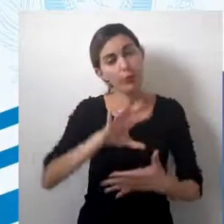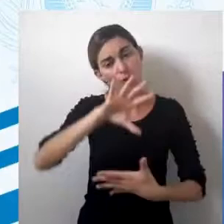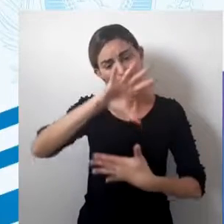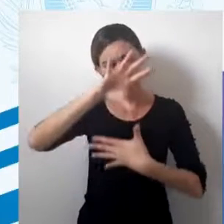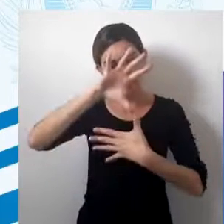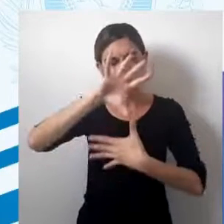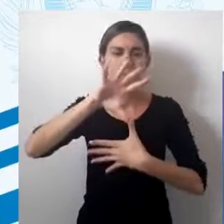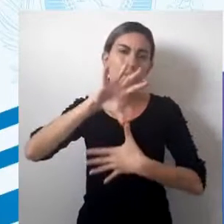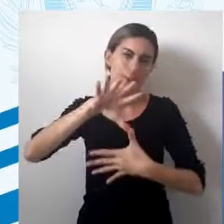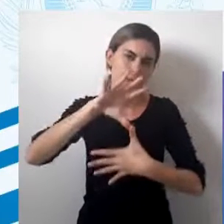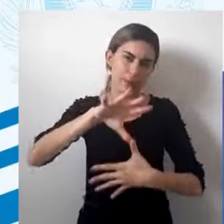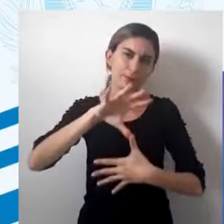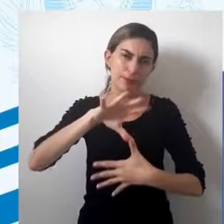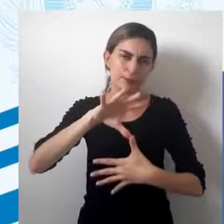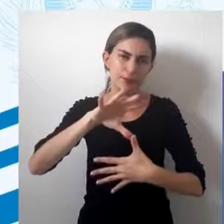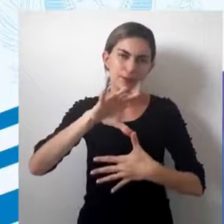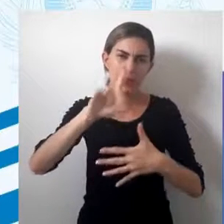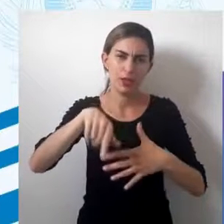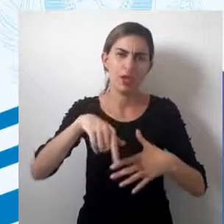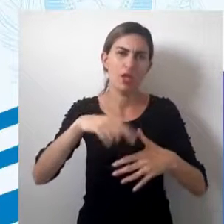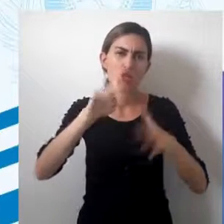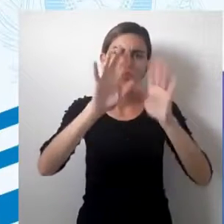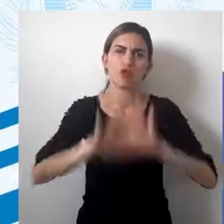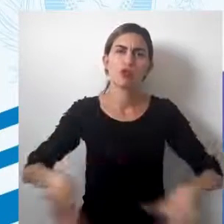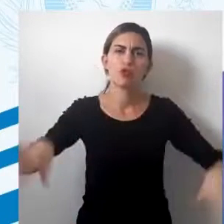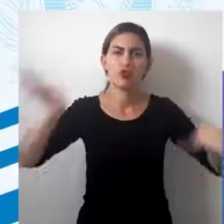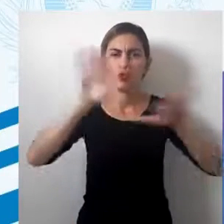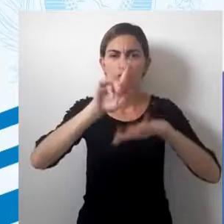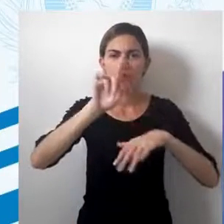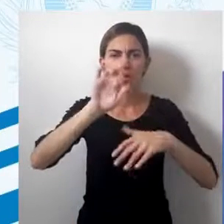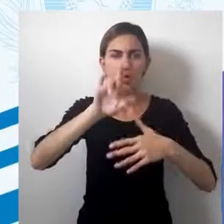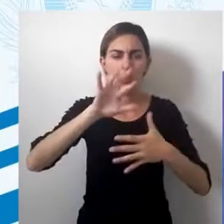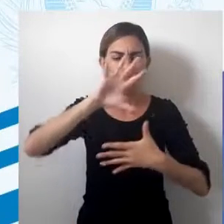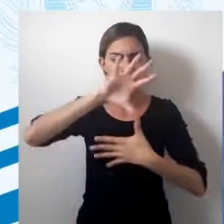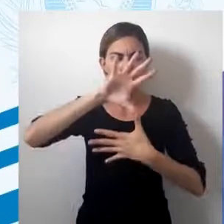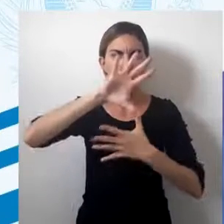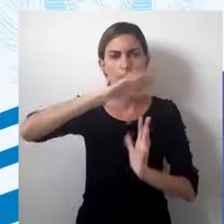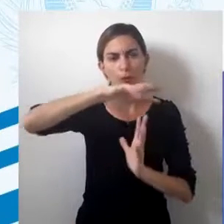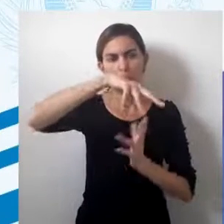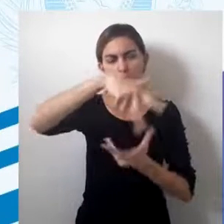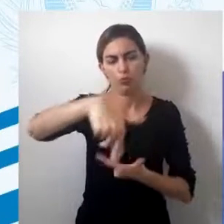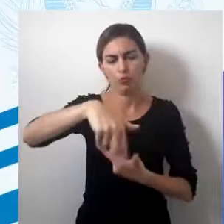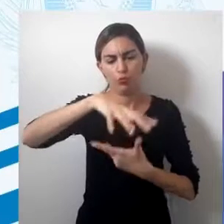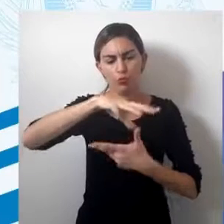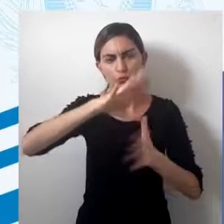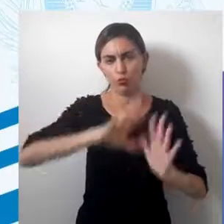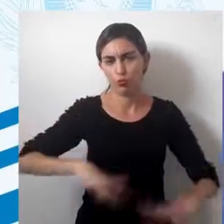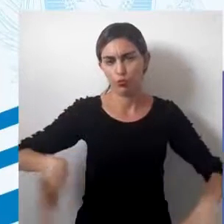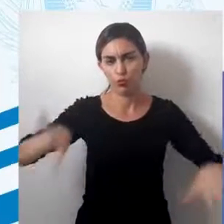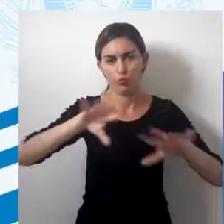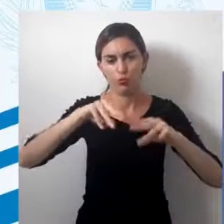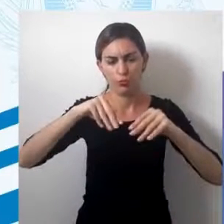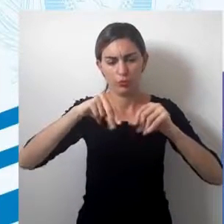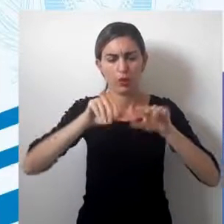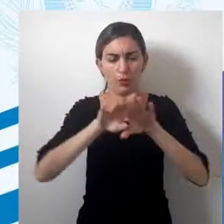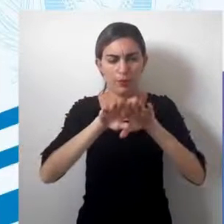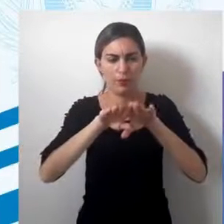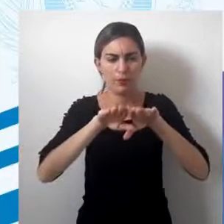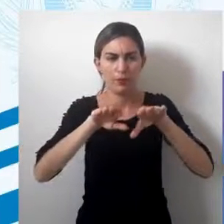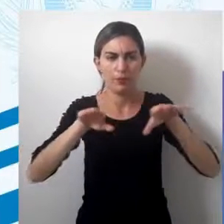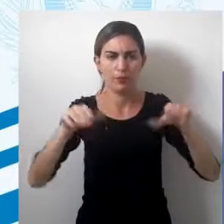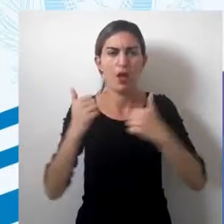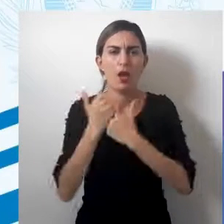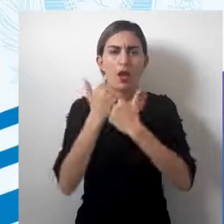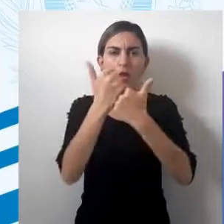mapa, que é a forma mais geral, o mapa mundo, o mapa geral da Terra, que é a